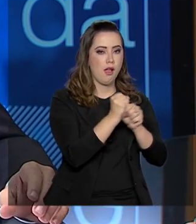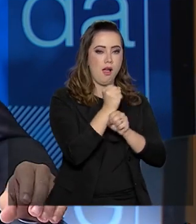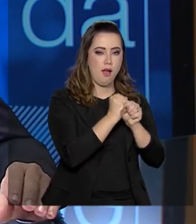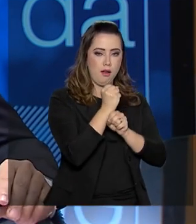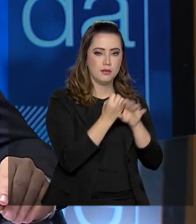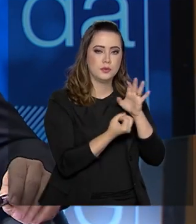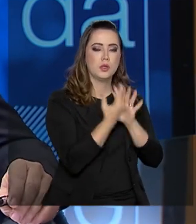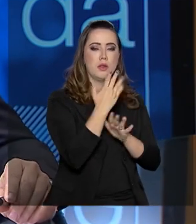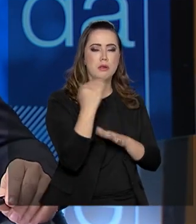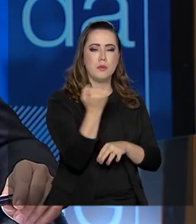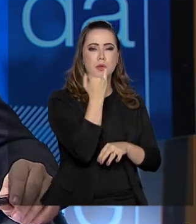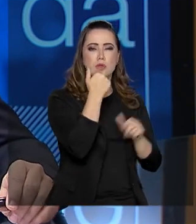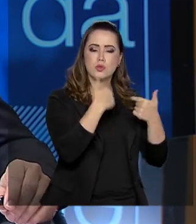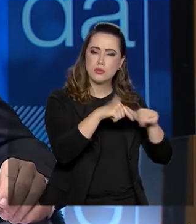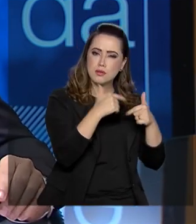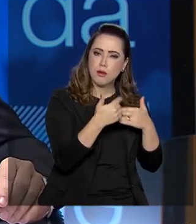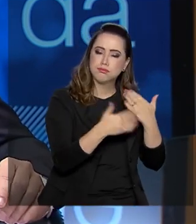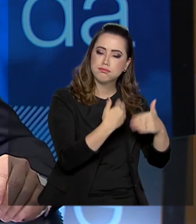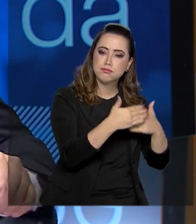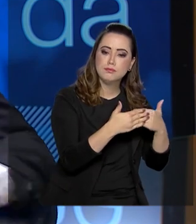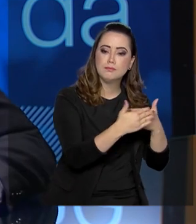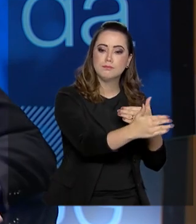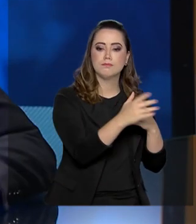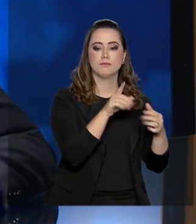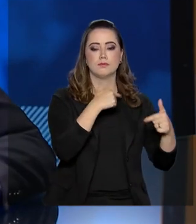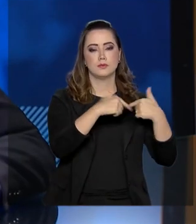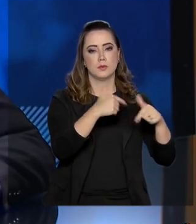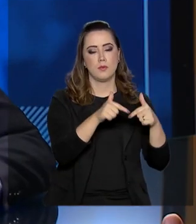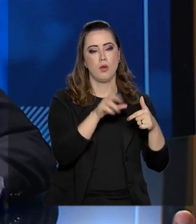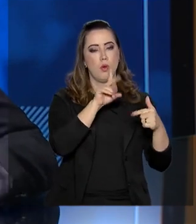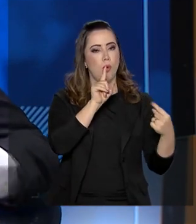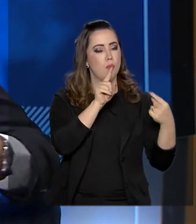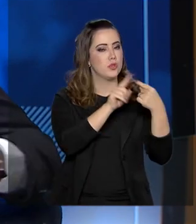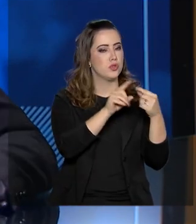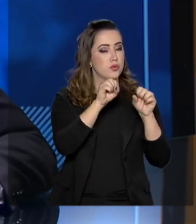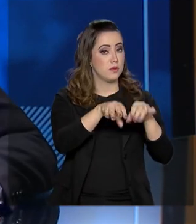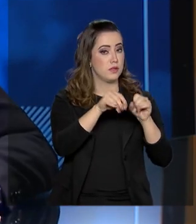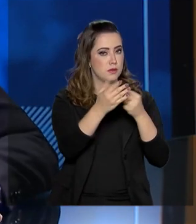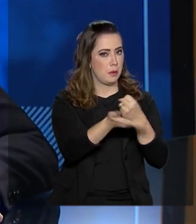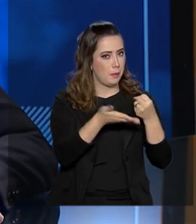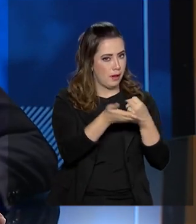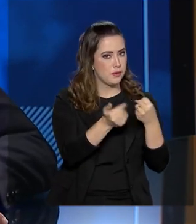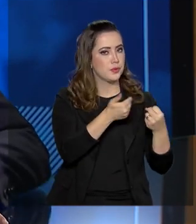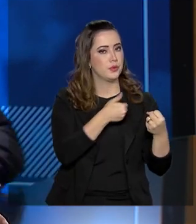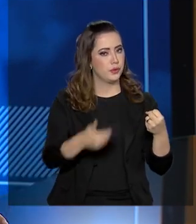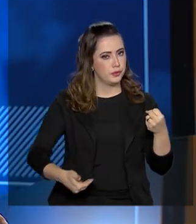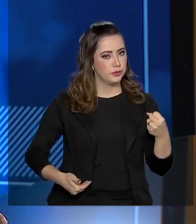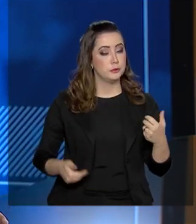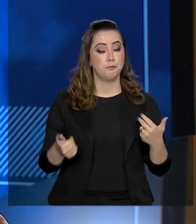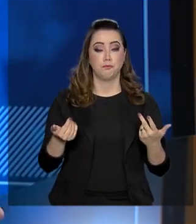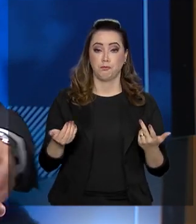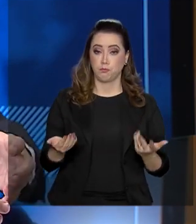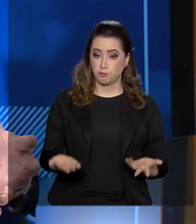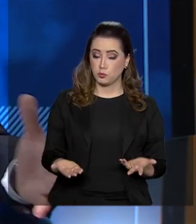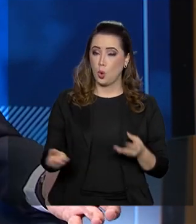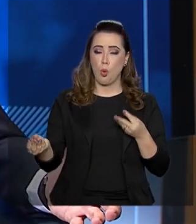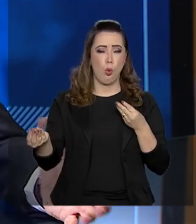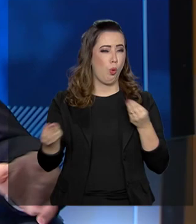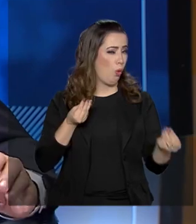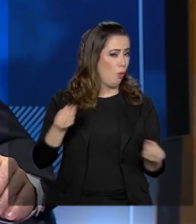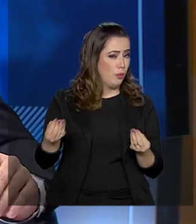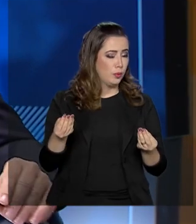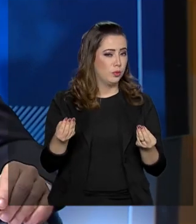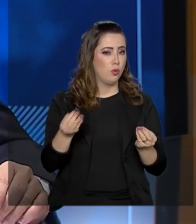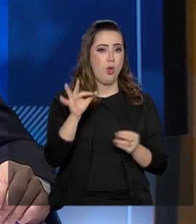para colocar em prática essas ações ligadas à educação básica pública no Brasil. De que forma